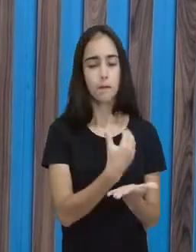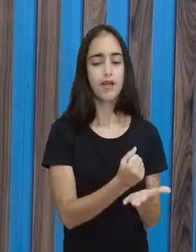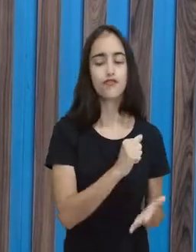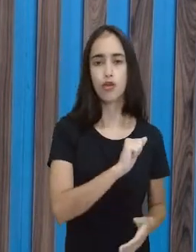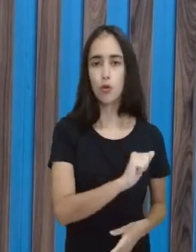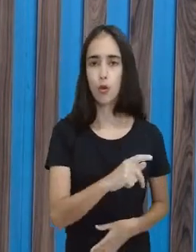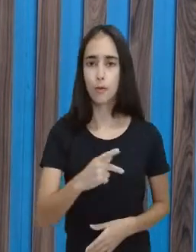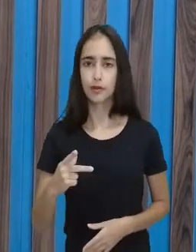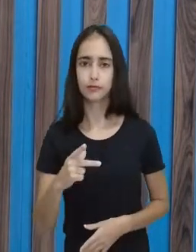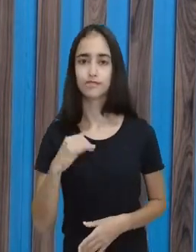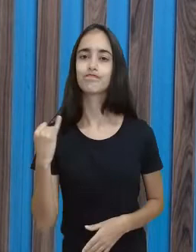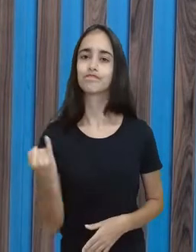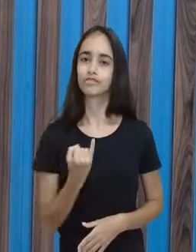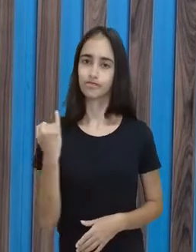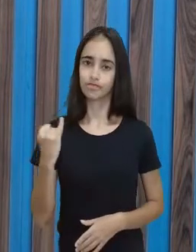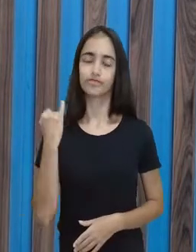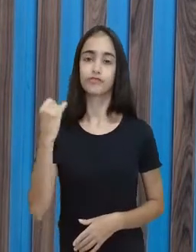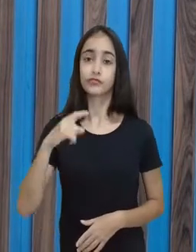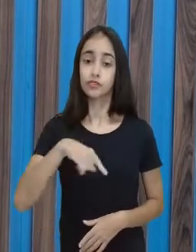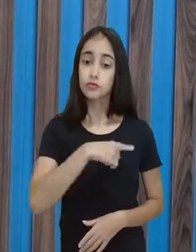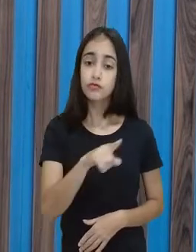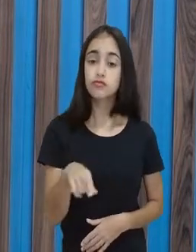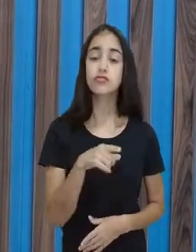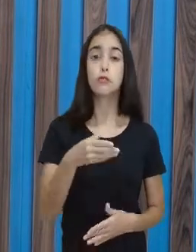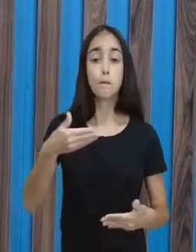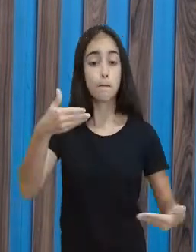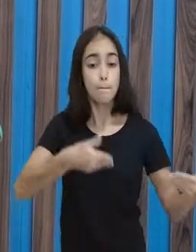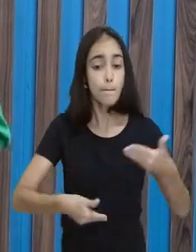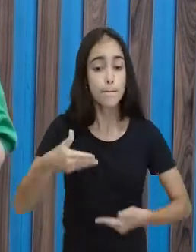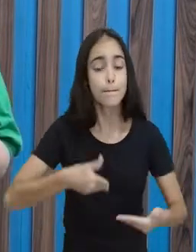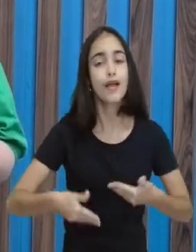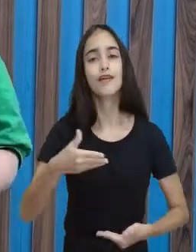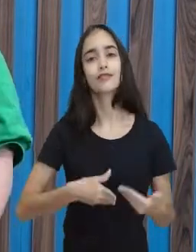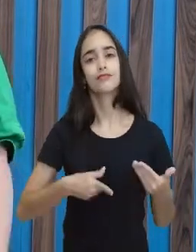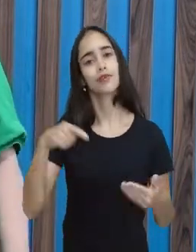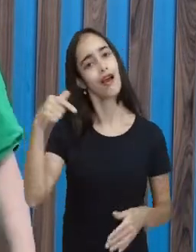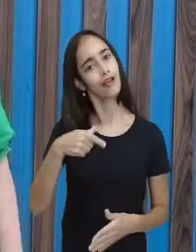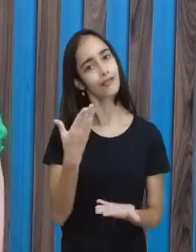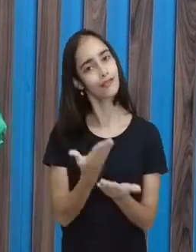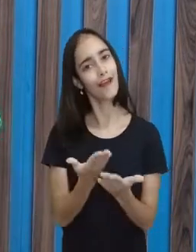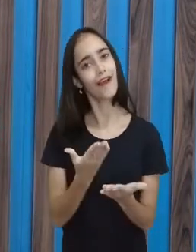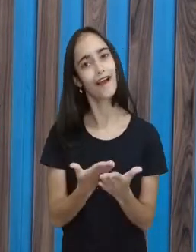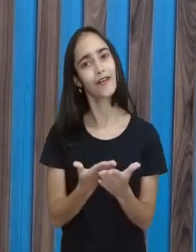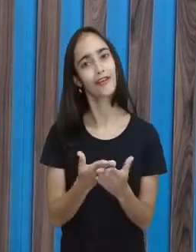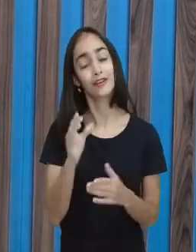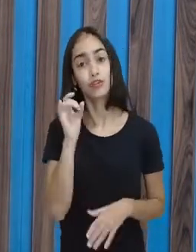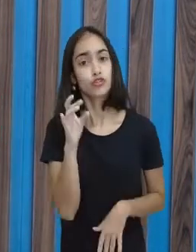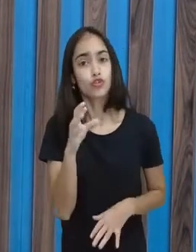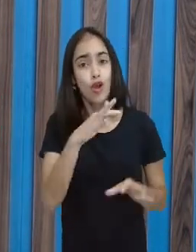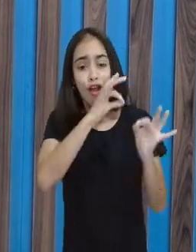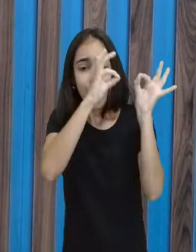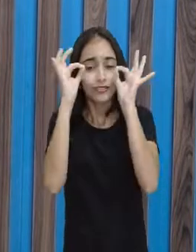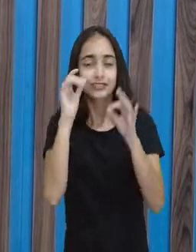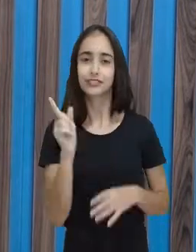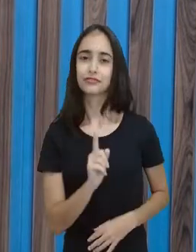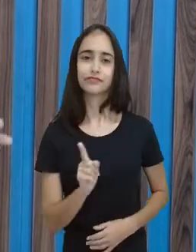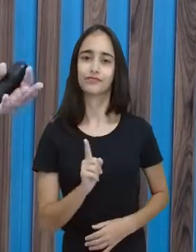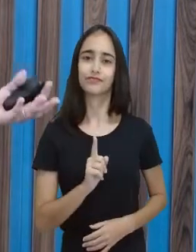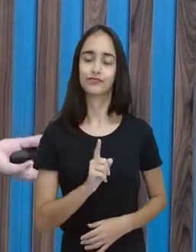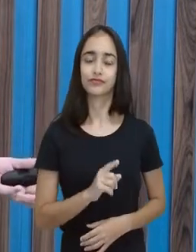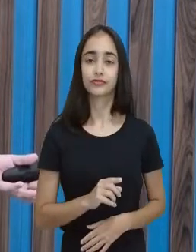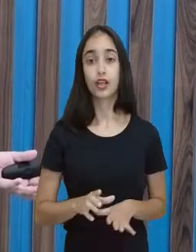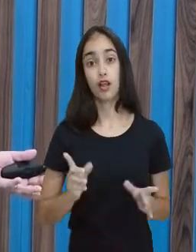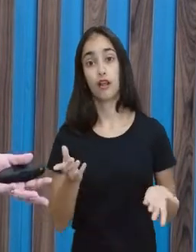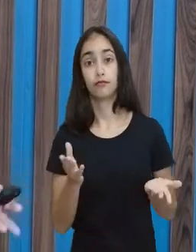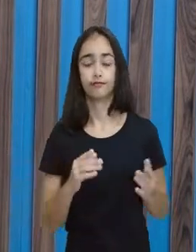A importância do aplicativo. Vocês vão participar da aula. Não vai só assistir. Ah, eu tenho